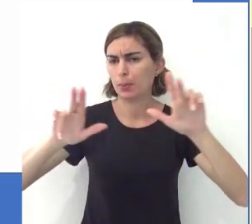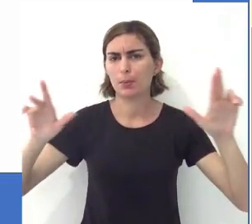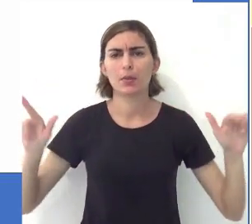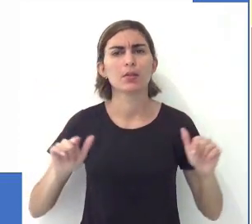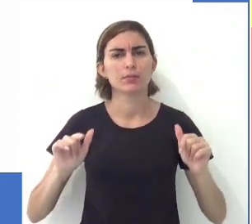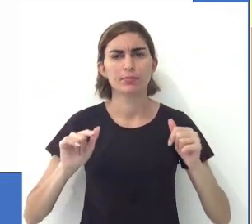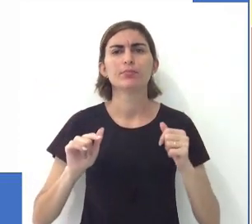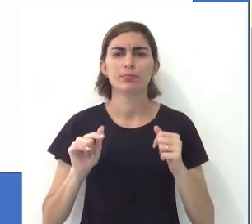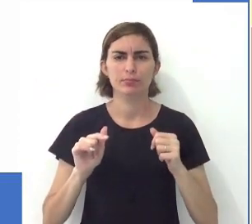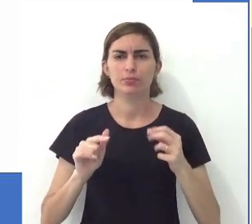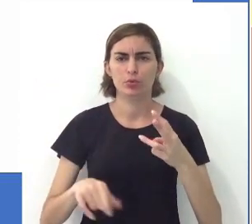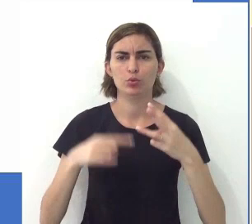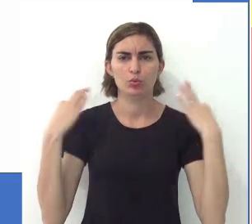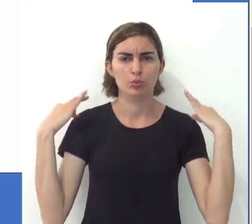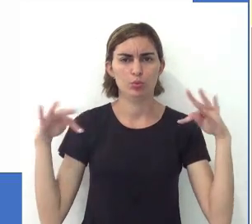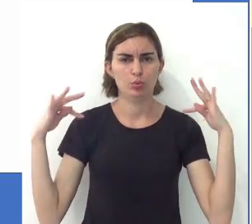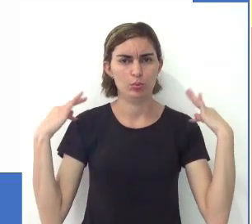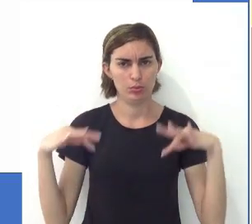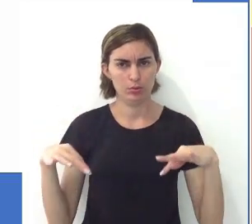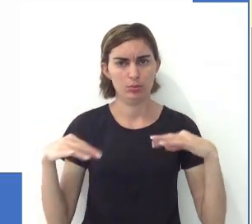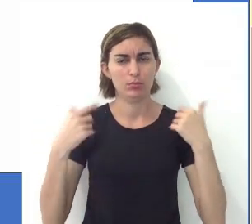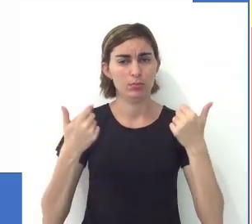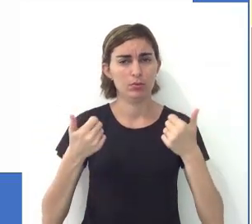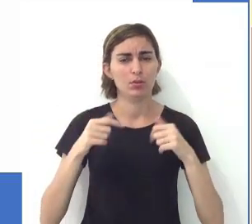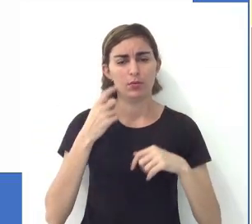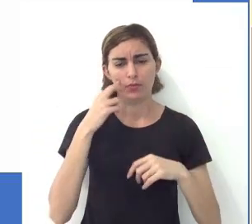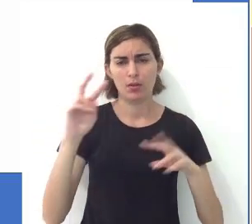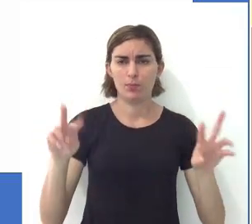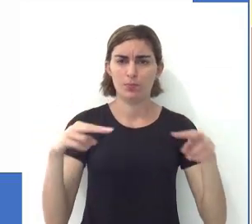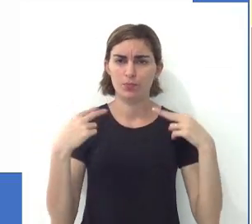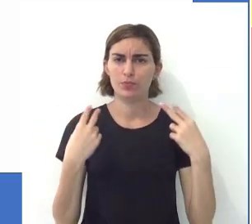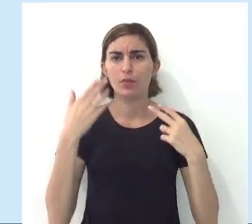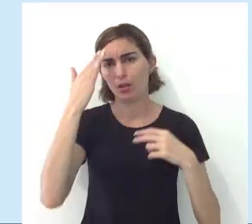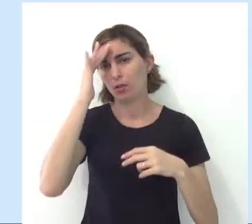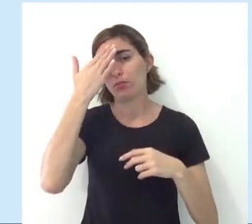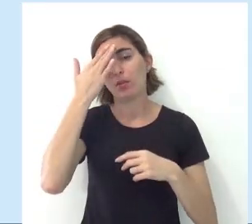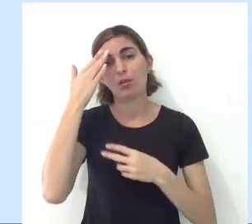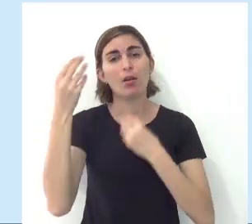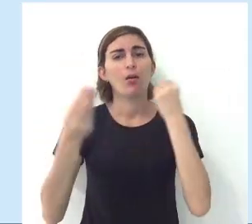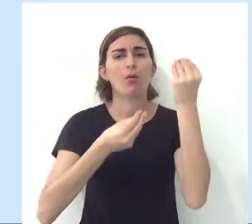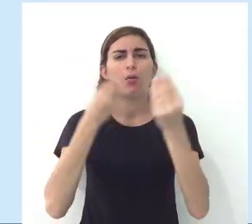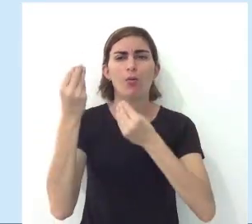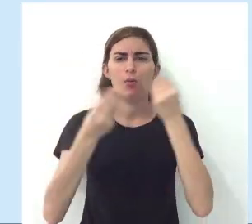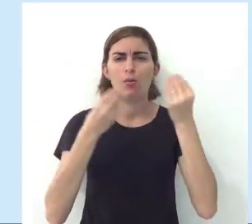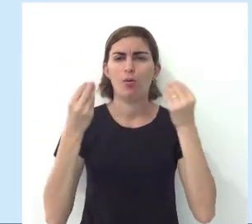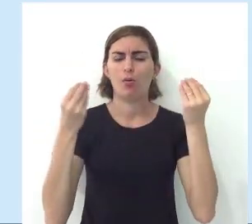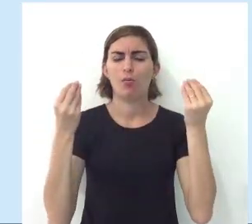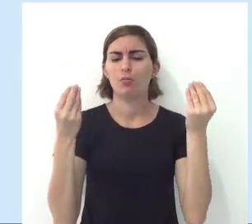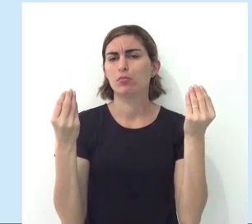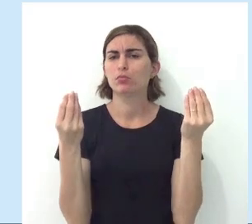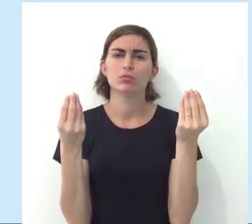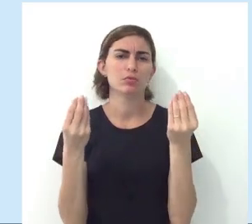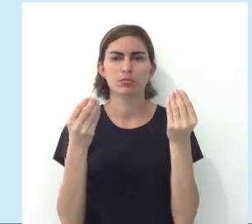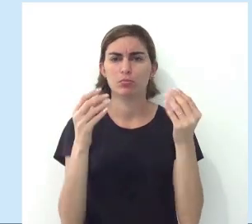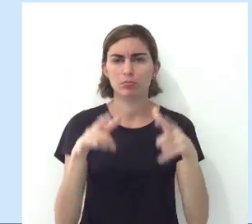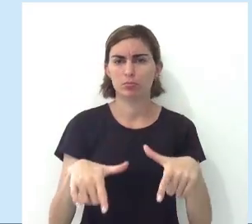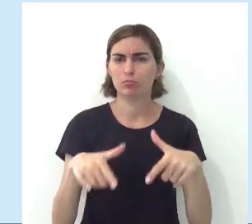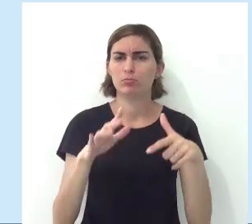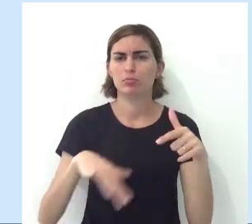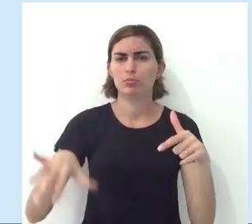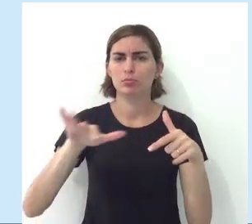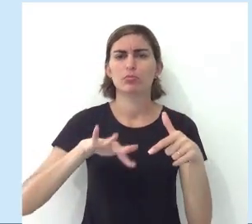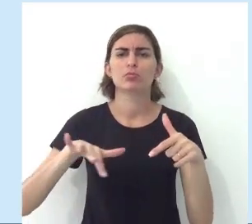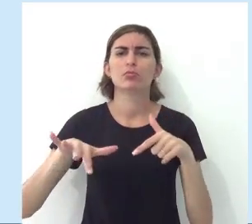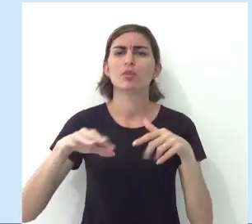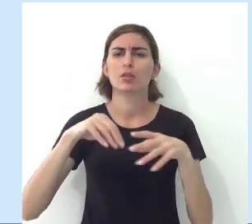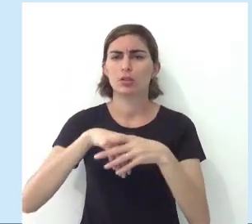prestado pelo setor do turismo, ok? Gente, olha pra mim. Vamos entender agora como é que funciona o setor do turismo. Vamos entender como é que esse